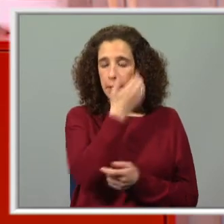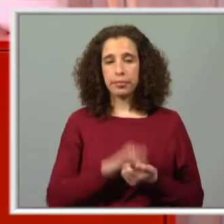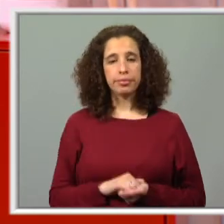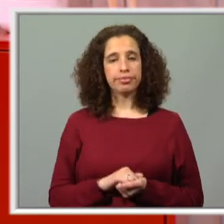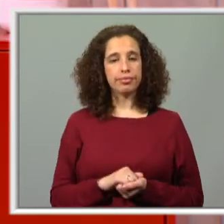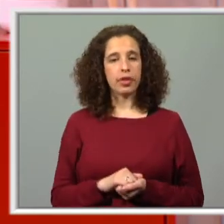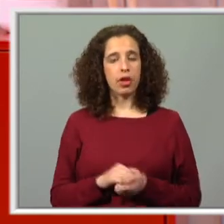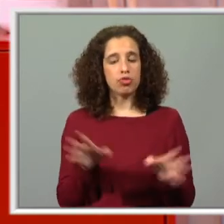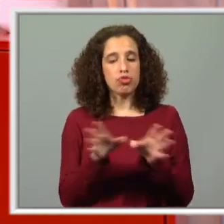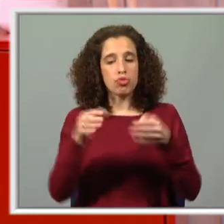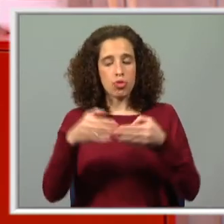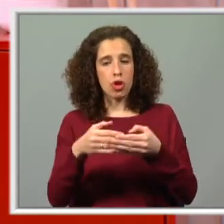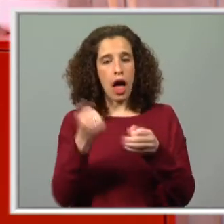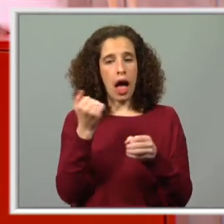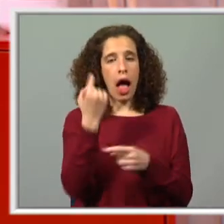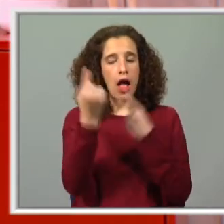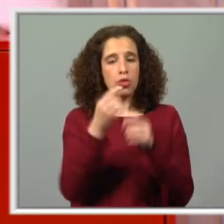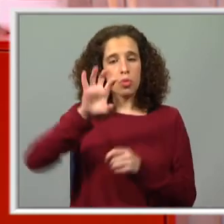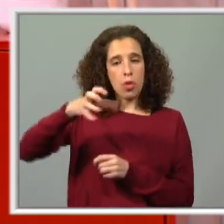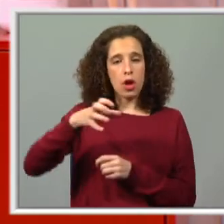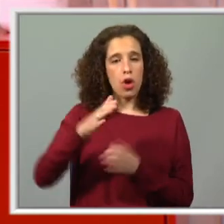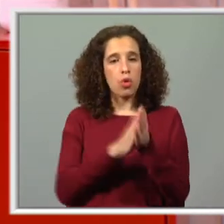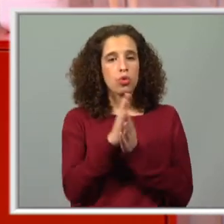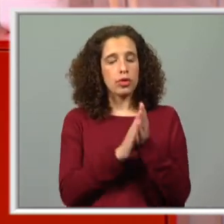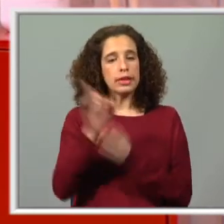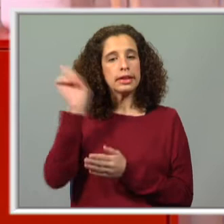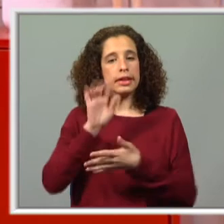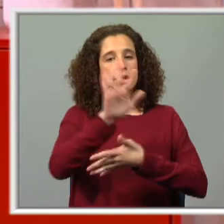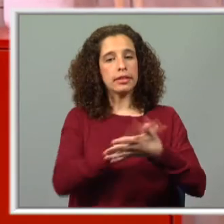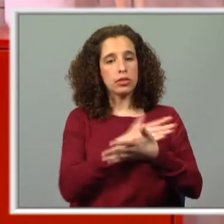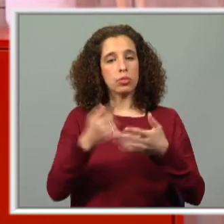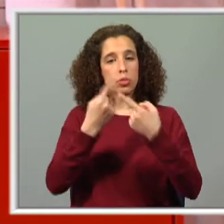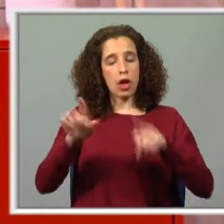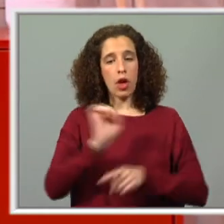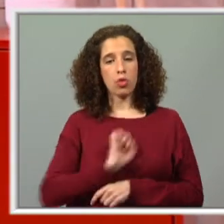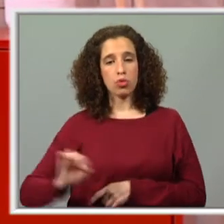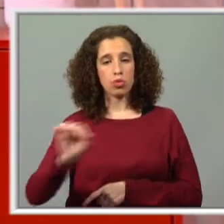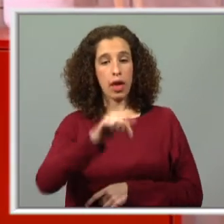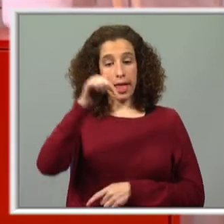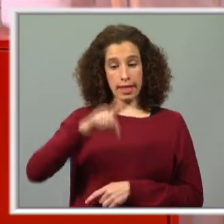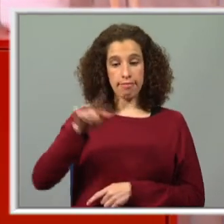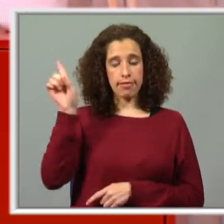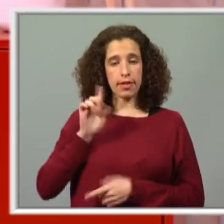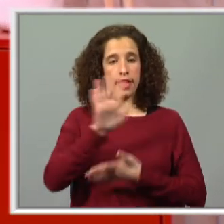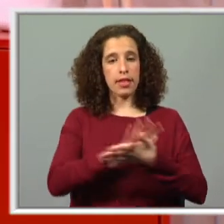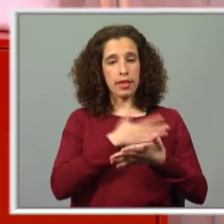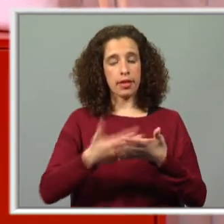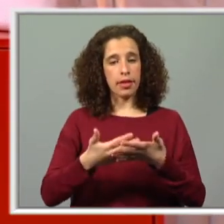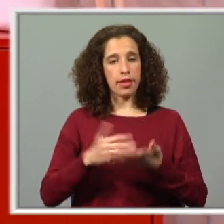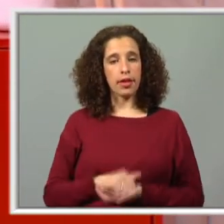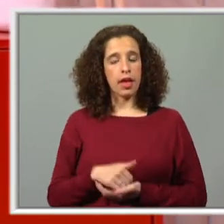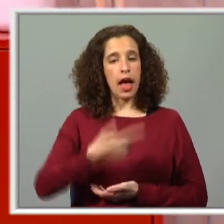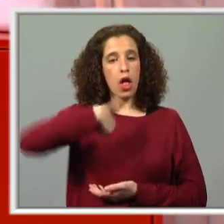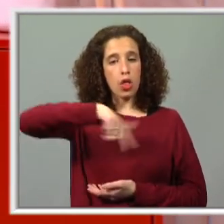Algumas comunidades, alguns outros países usam calendários diferentes do nosso. Este calendário é o calendário que